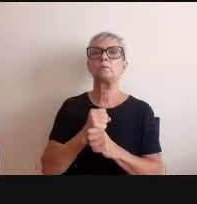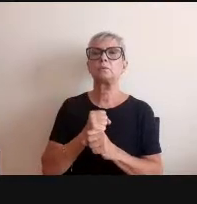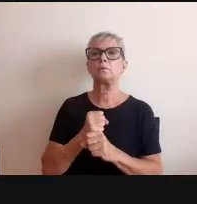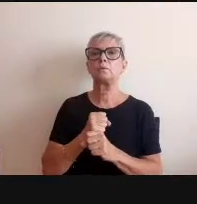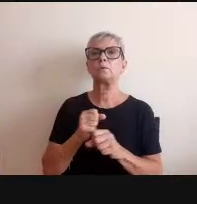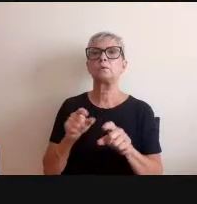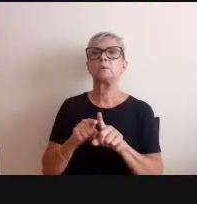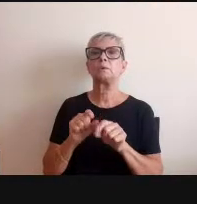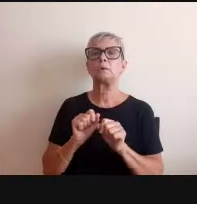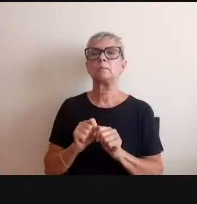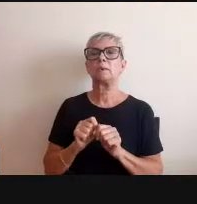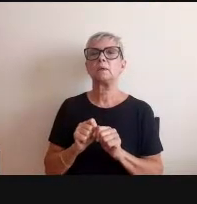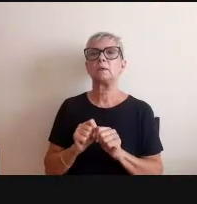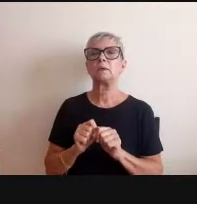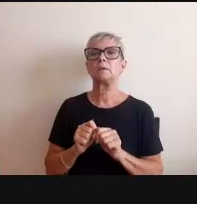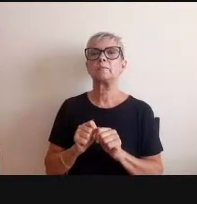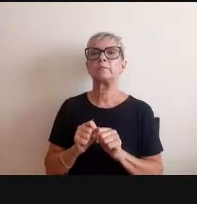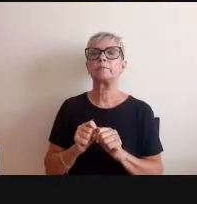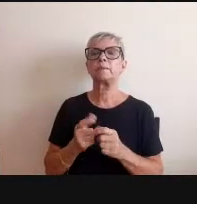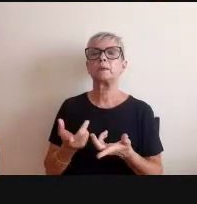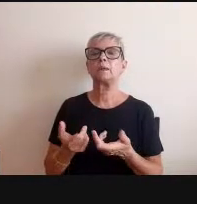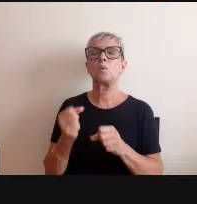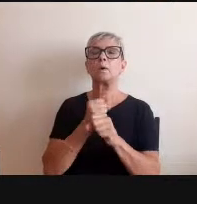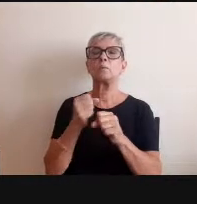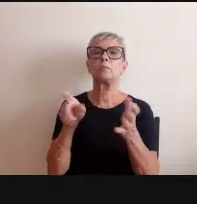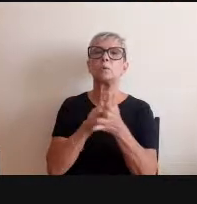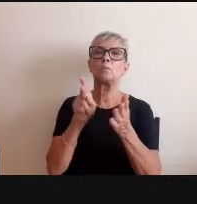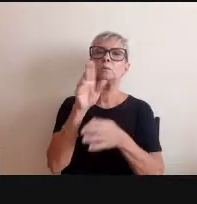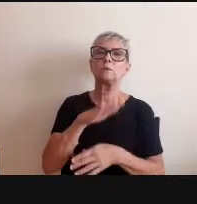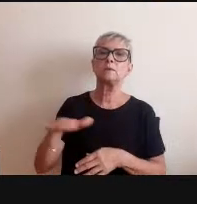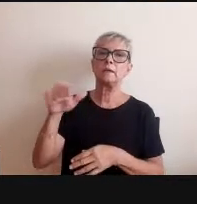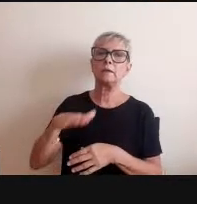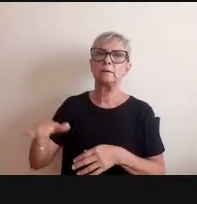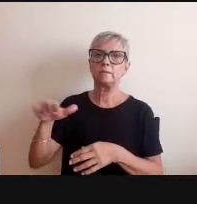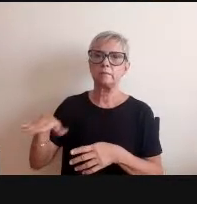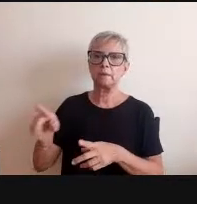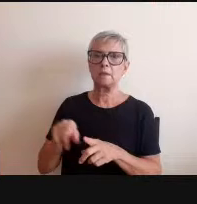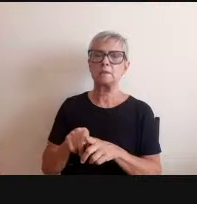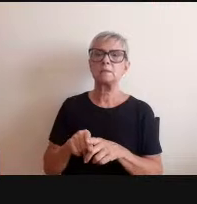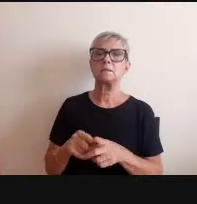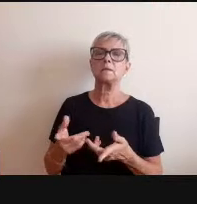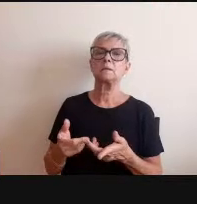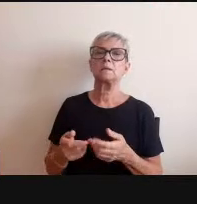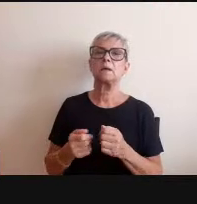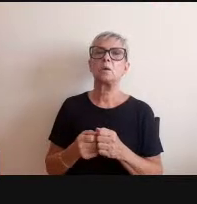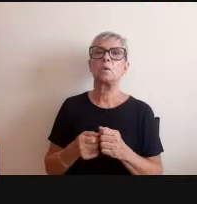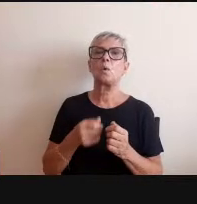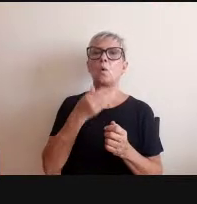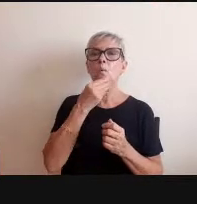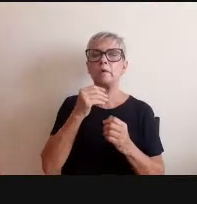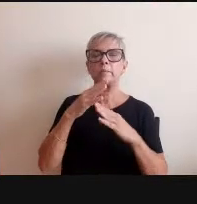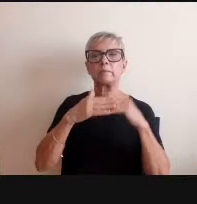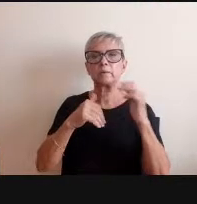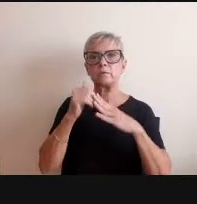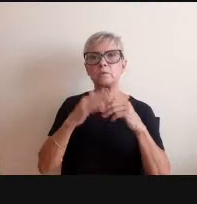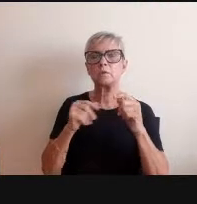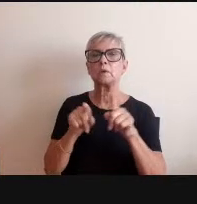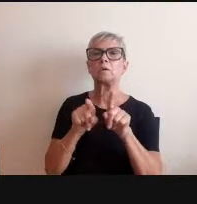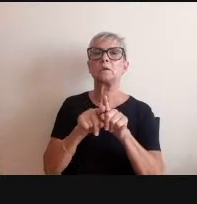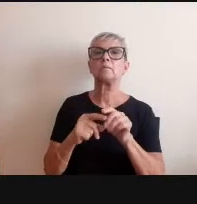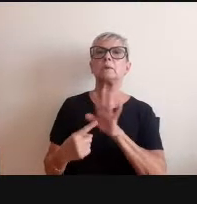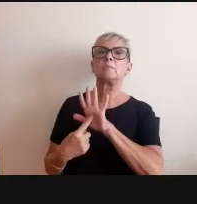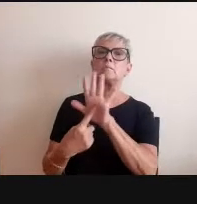é o ano da infância para uma vida pela Unesco então o Carl Pavek ele também faz essa exposição